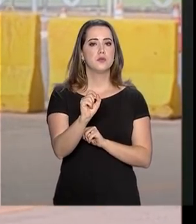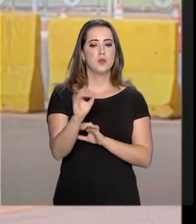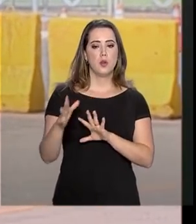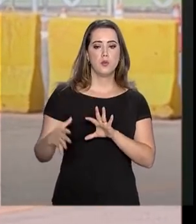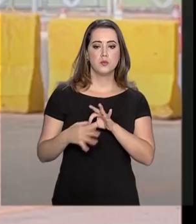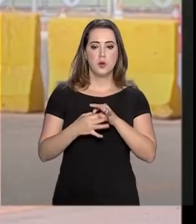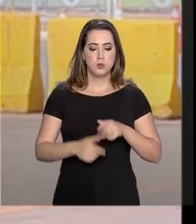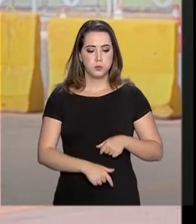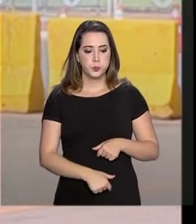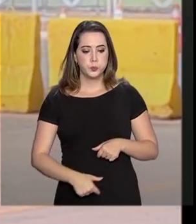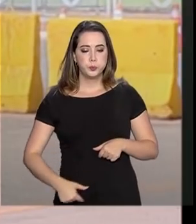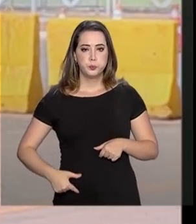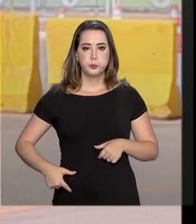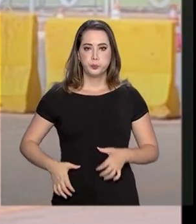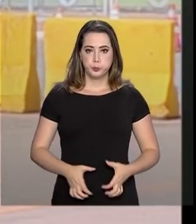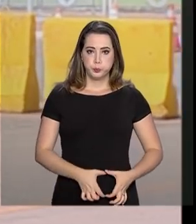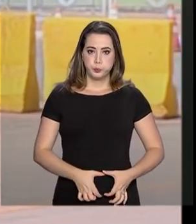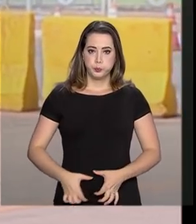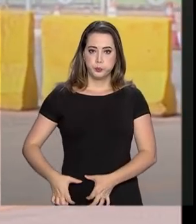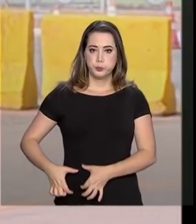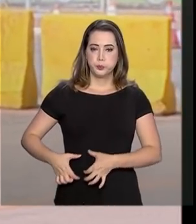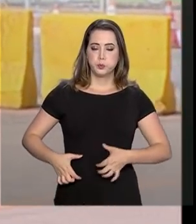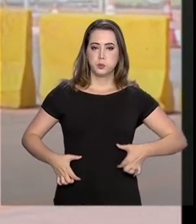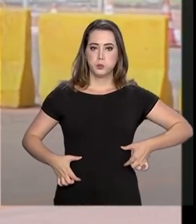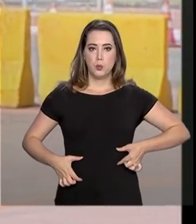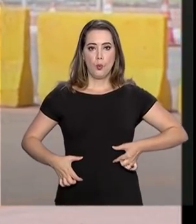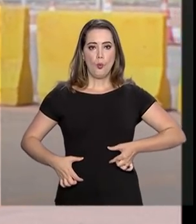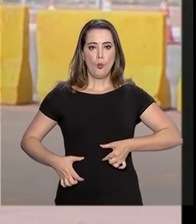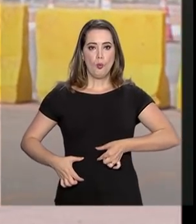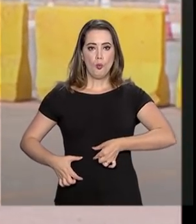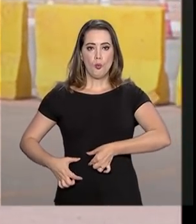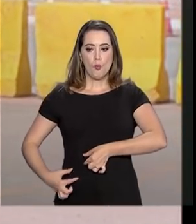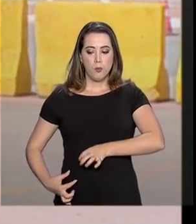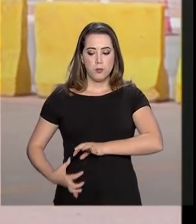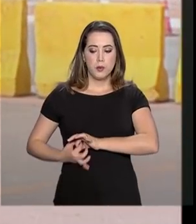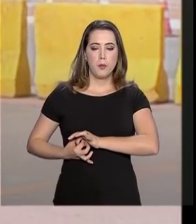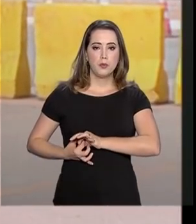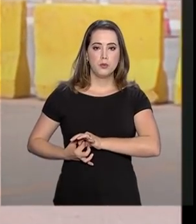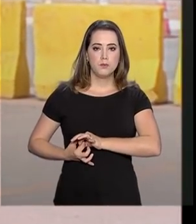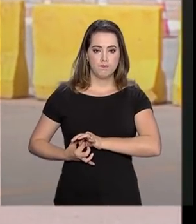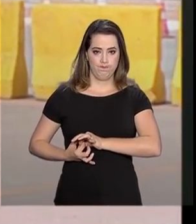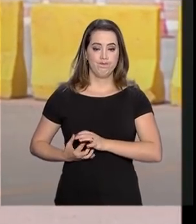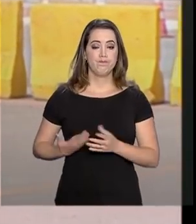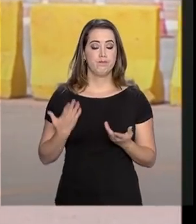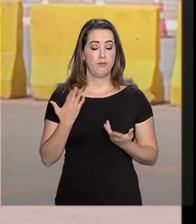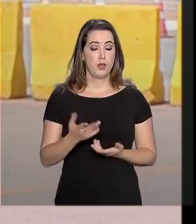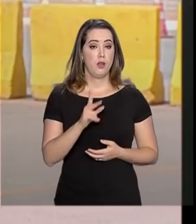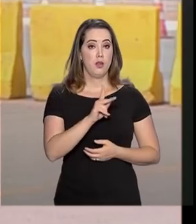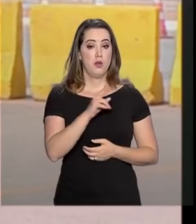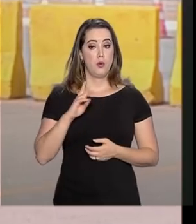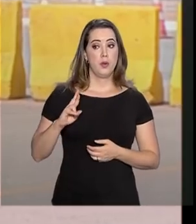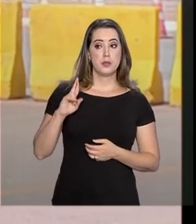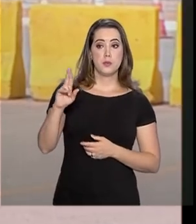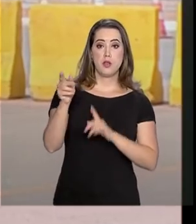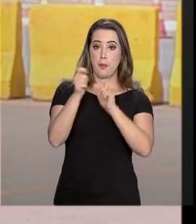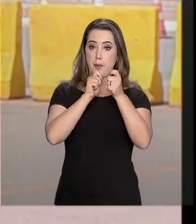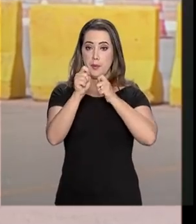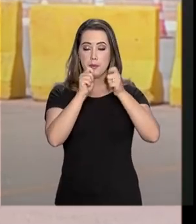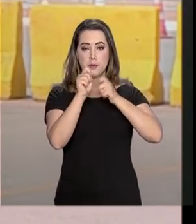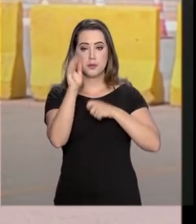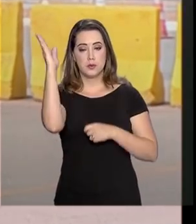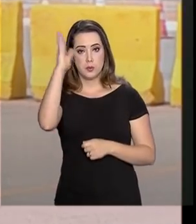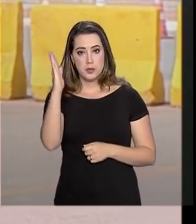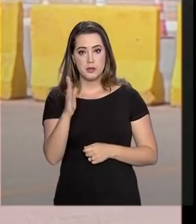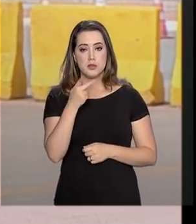união dos intestinos grosso e delgado. Segundo o porta-voz da República, que falou com a